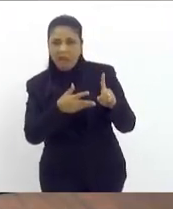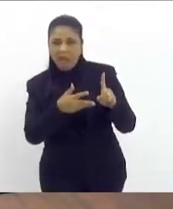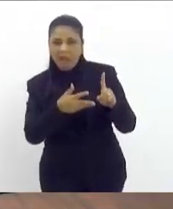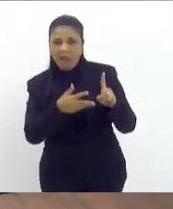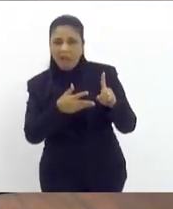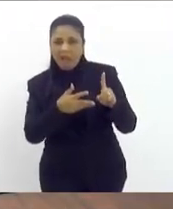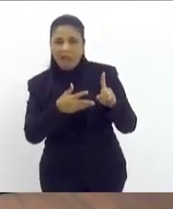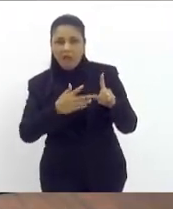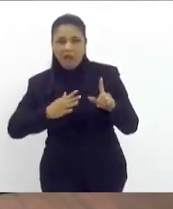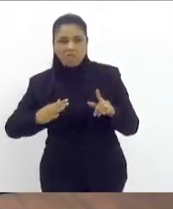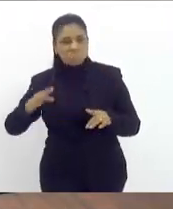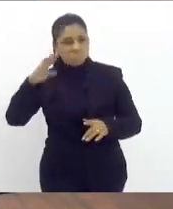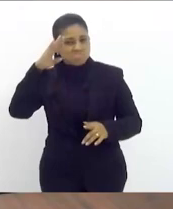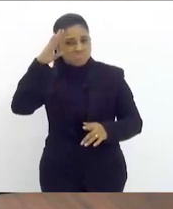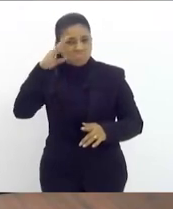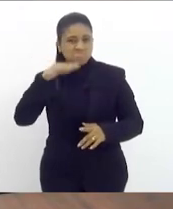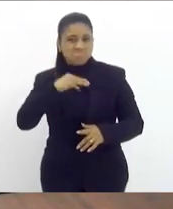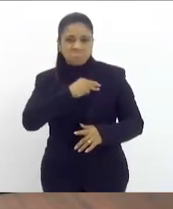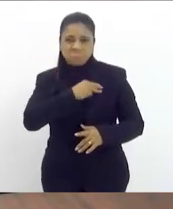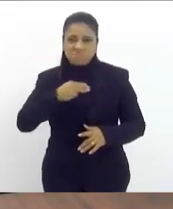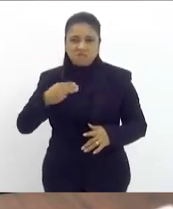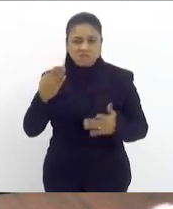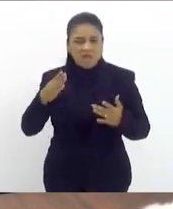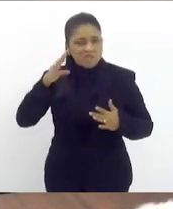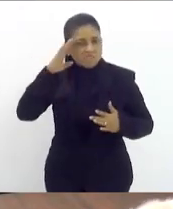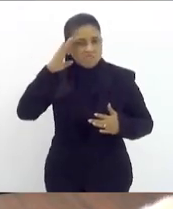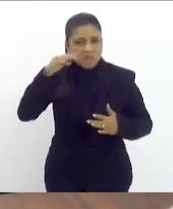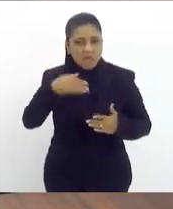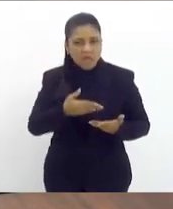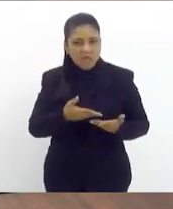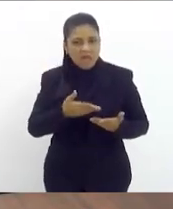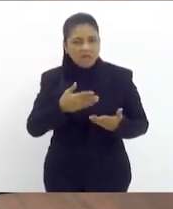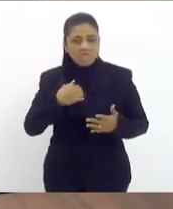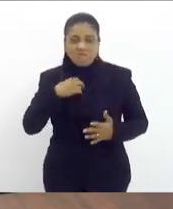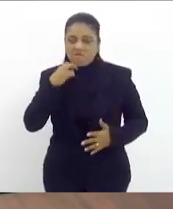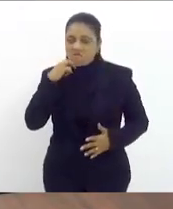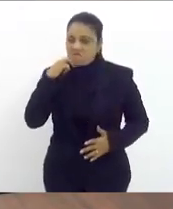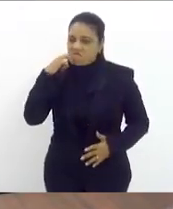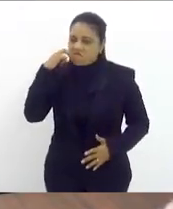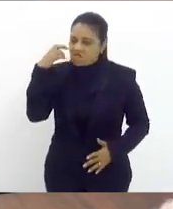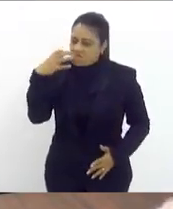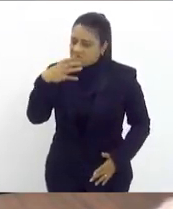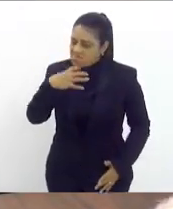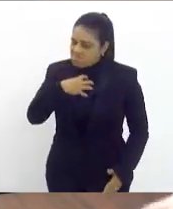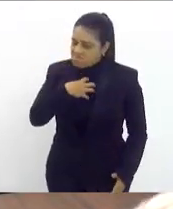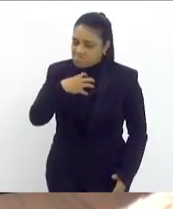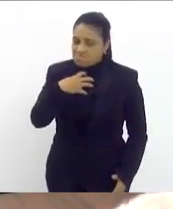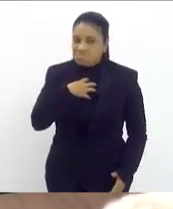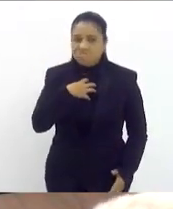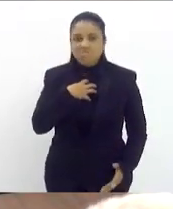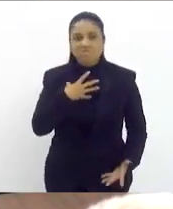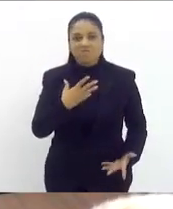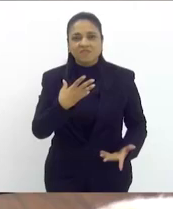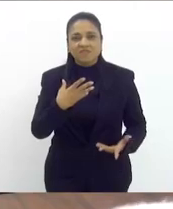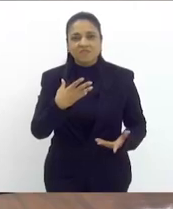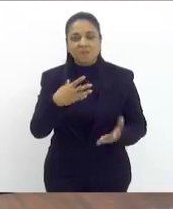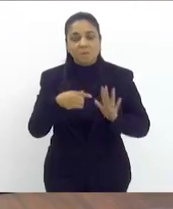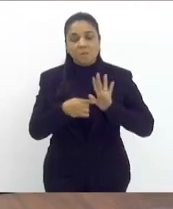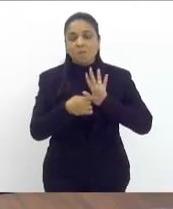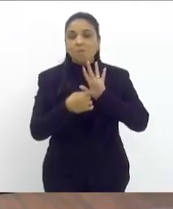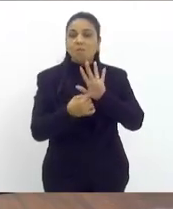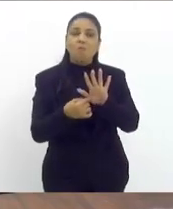militares há uma vergonha Rodrigo Amorim uma vergonha e mostra o caminho